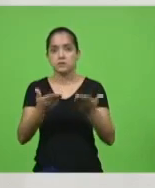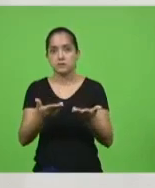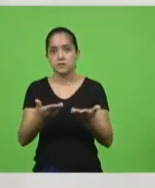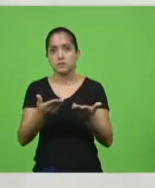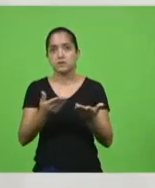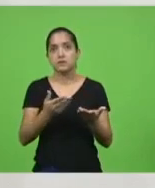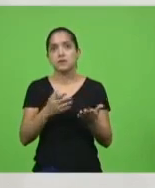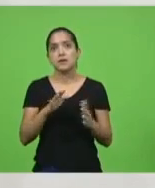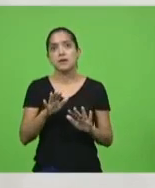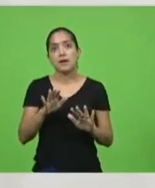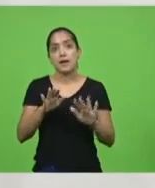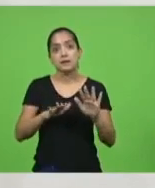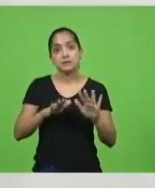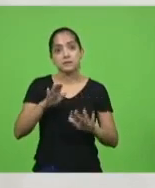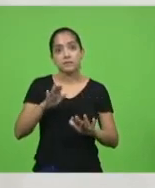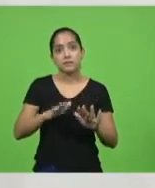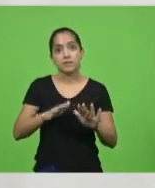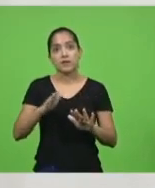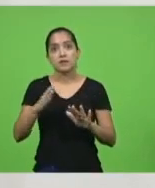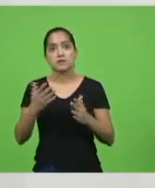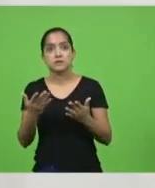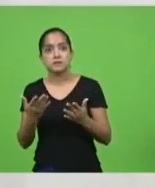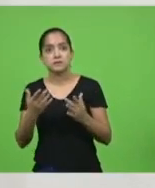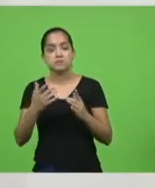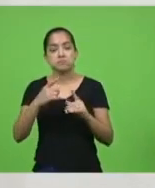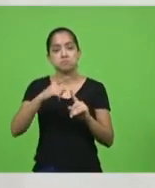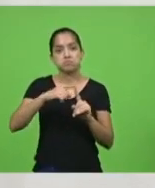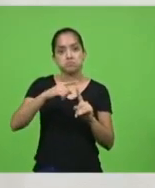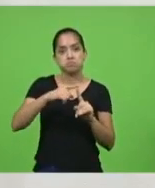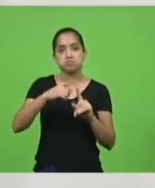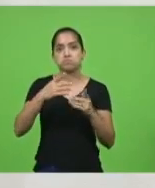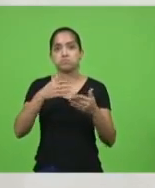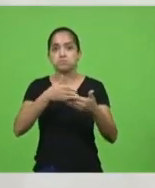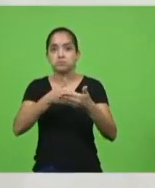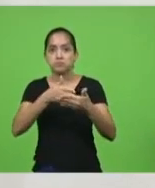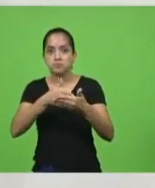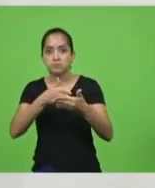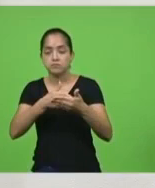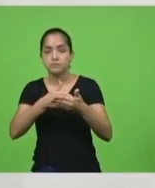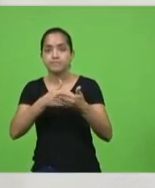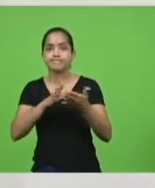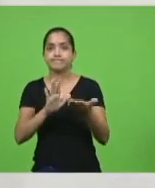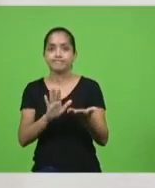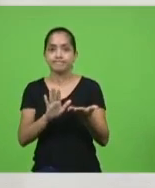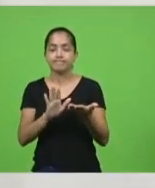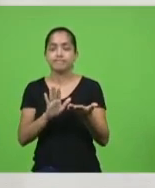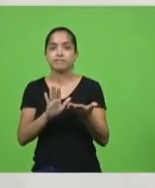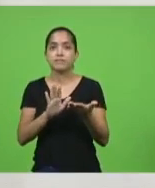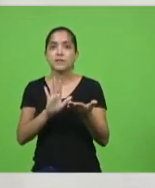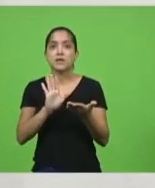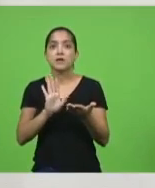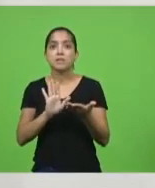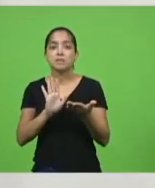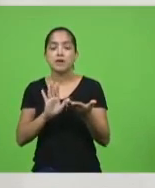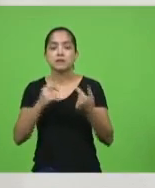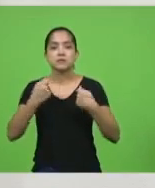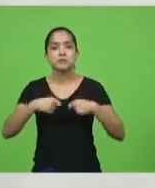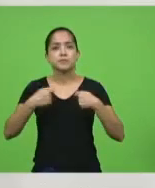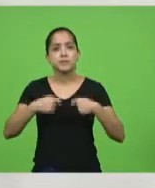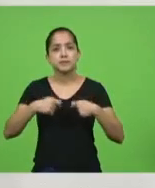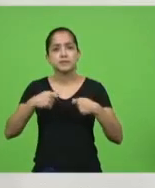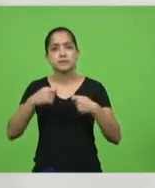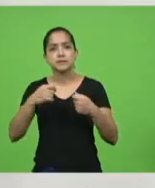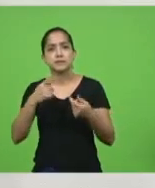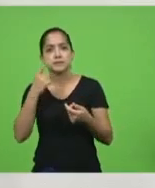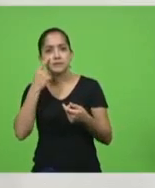vezes alguns tipos de restrições, contudo, nós temos que parar para analisar o